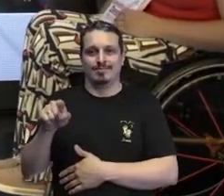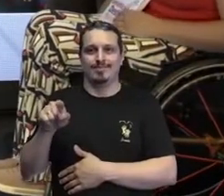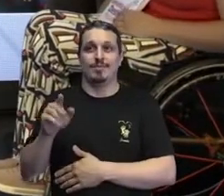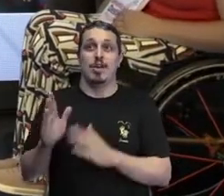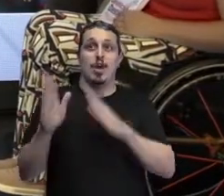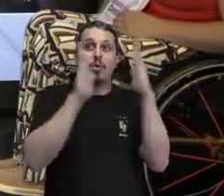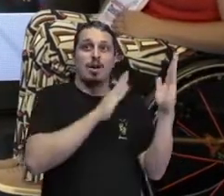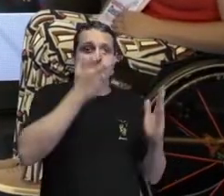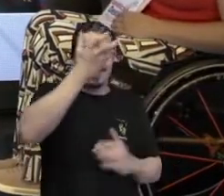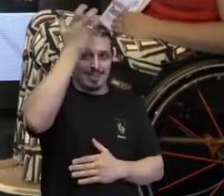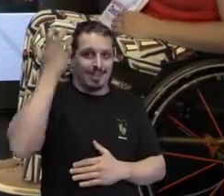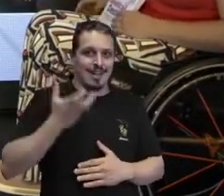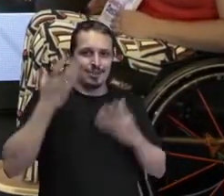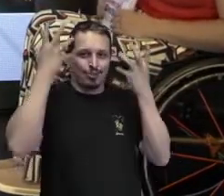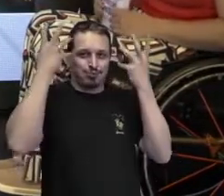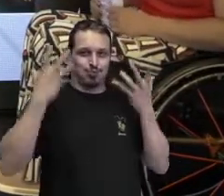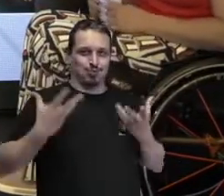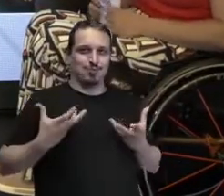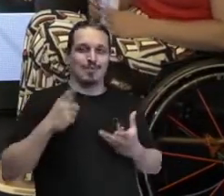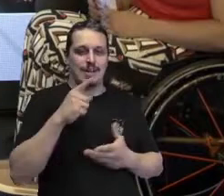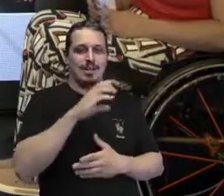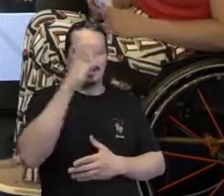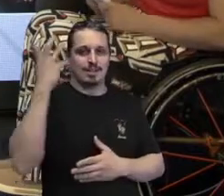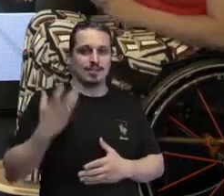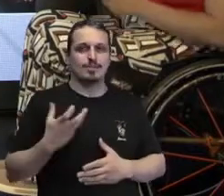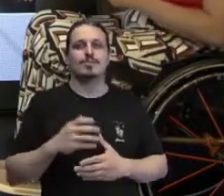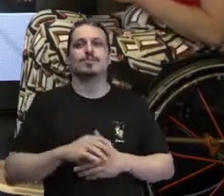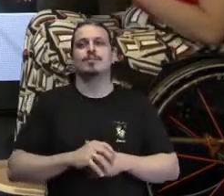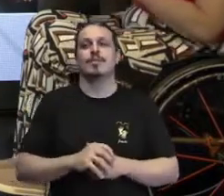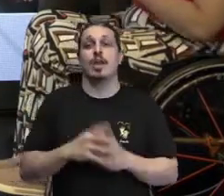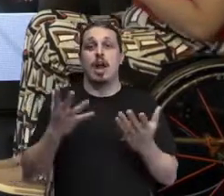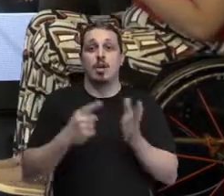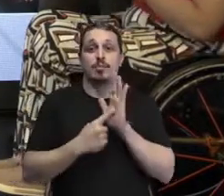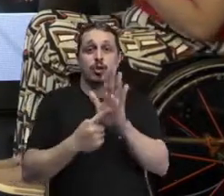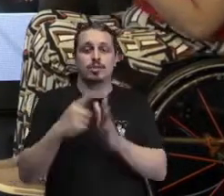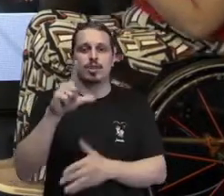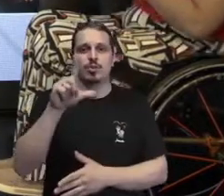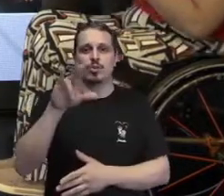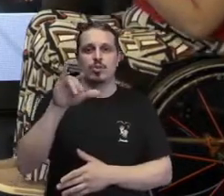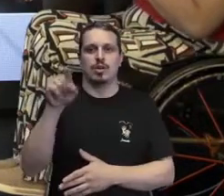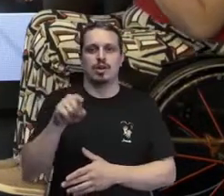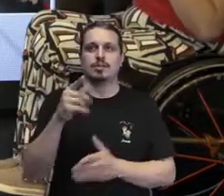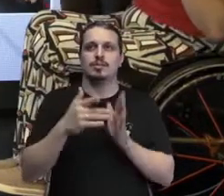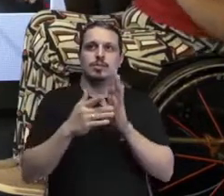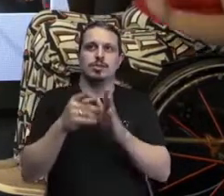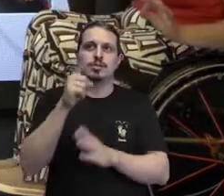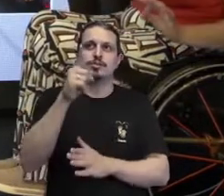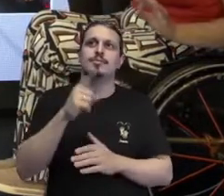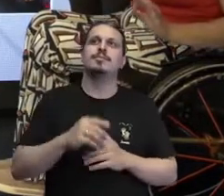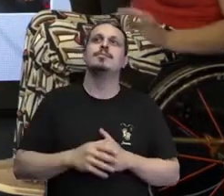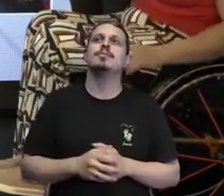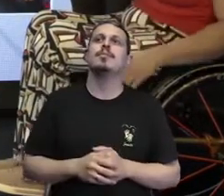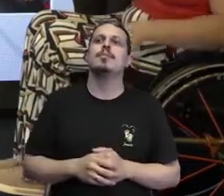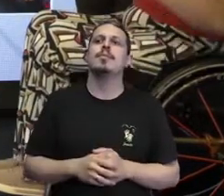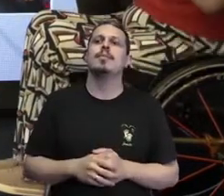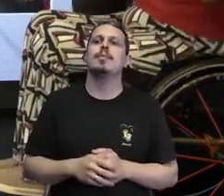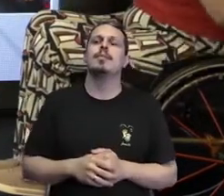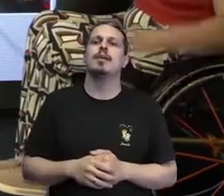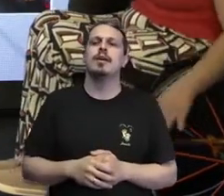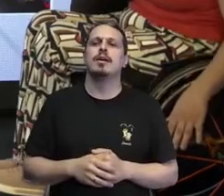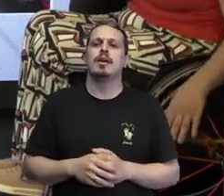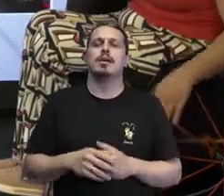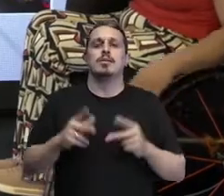Luísa? Vamos lá. Vamos apresentar a Luísa que já está aqui, então. Luísa, cadê você? Ah, Luísa é mulher com deficiência,